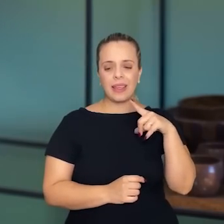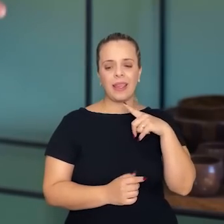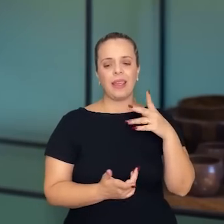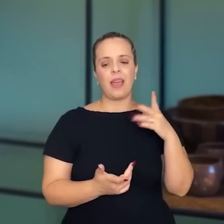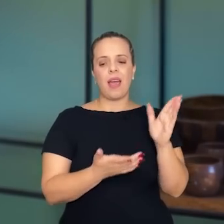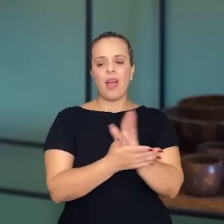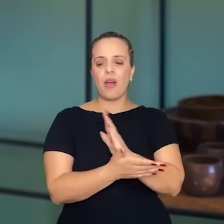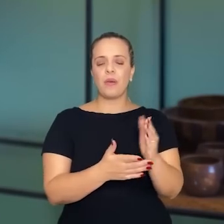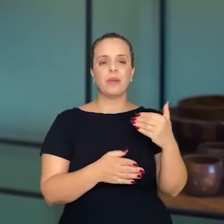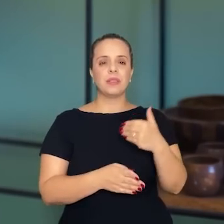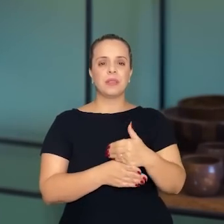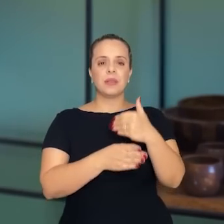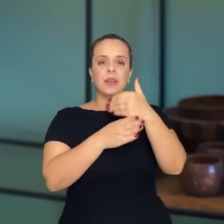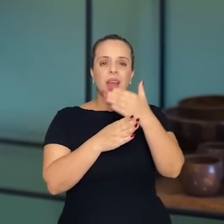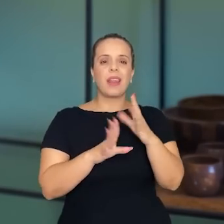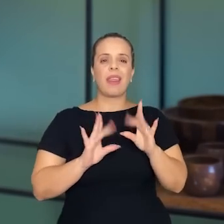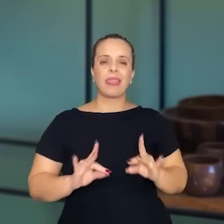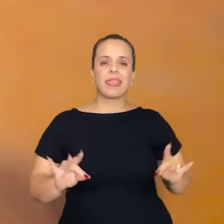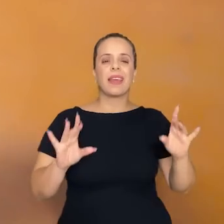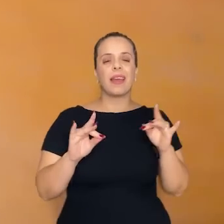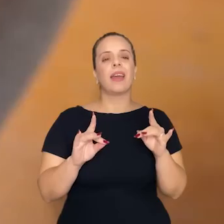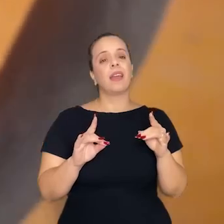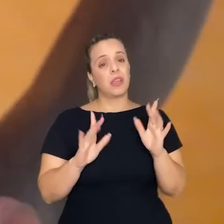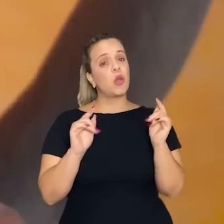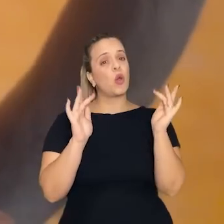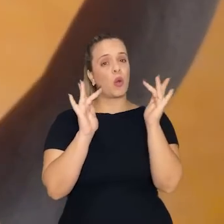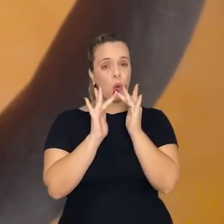parede de barro que tem a ver com cerâmica.